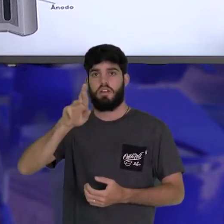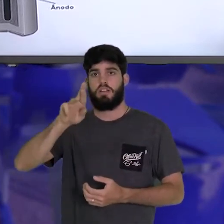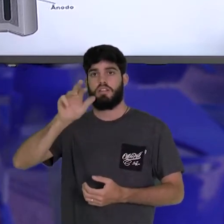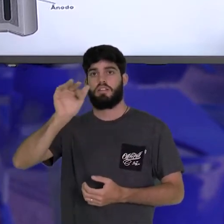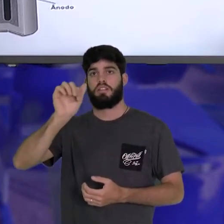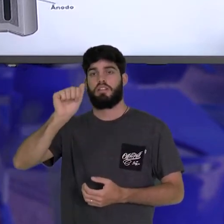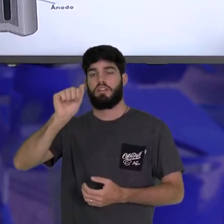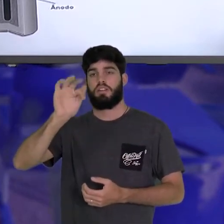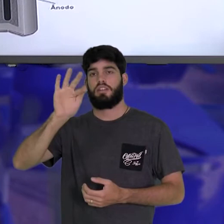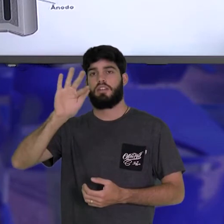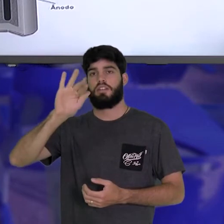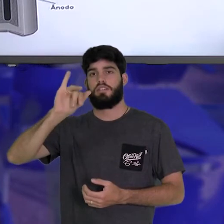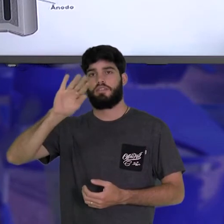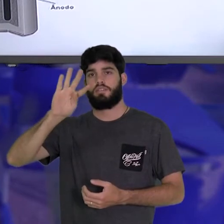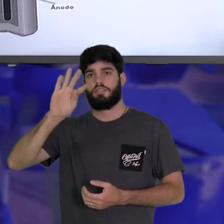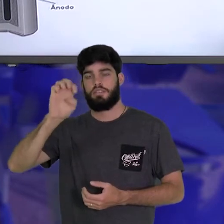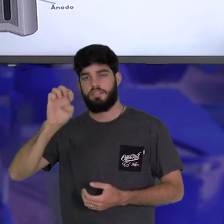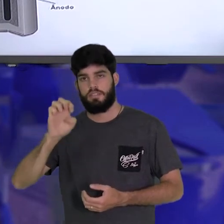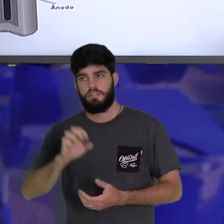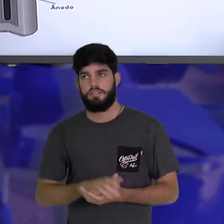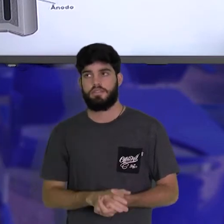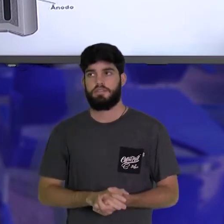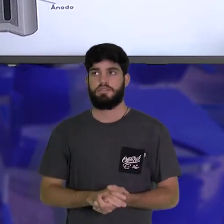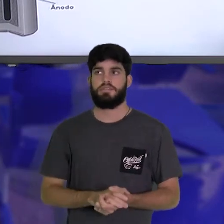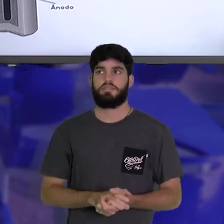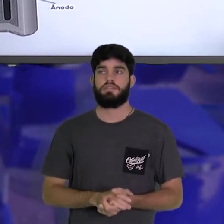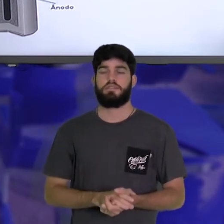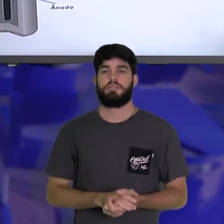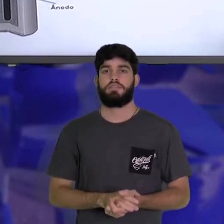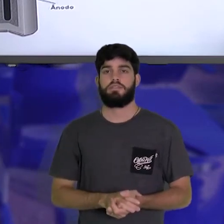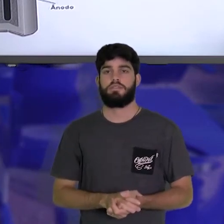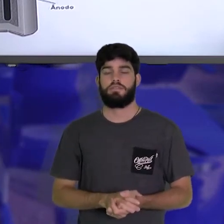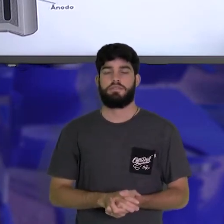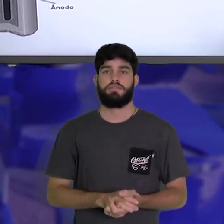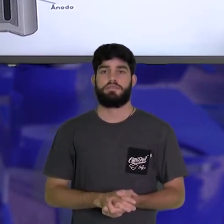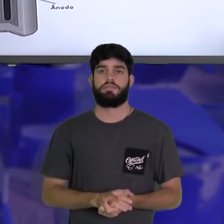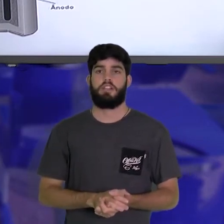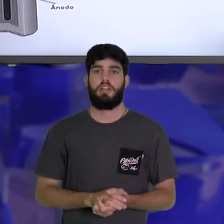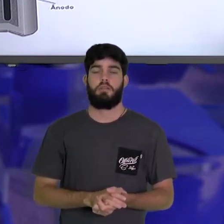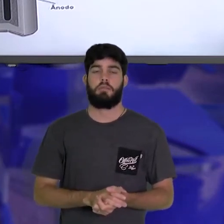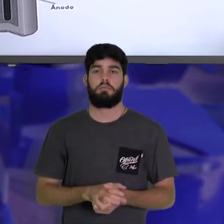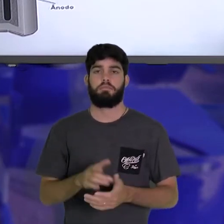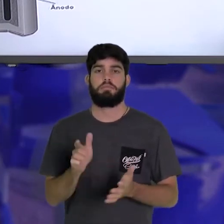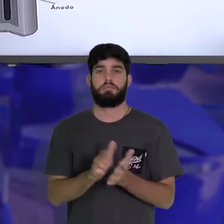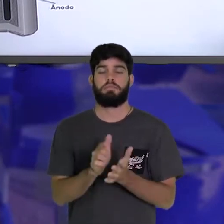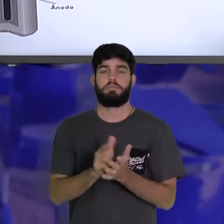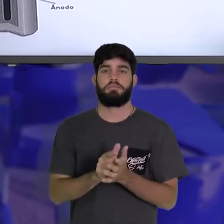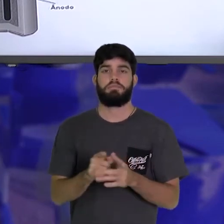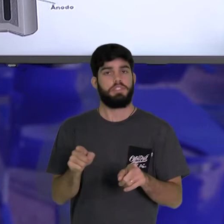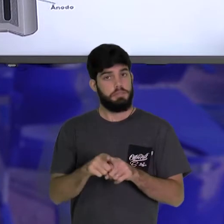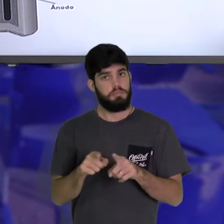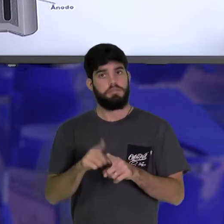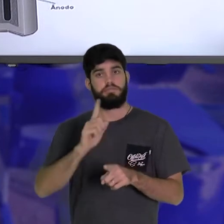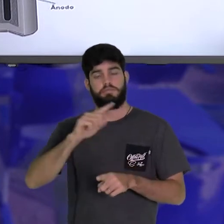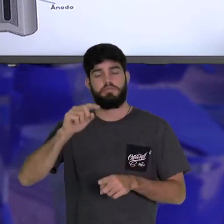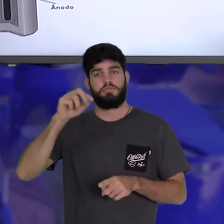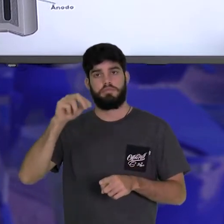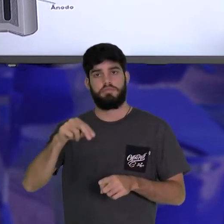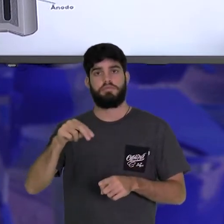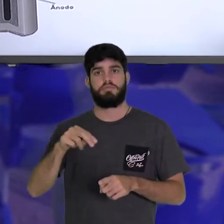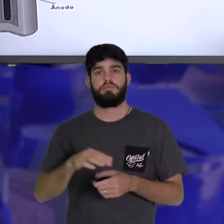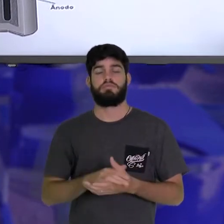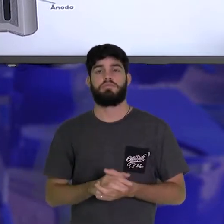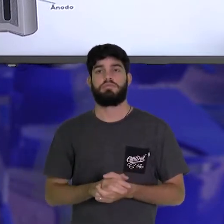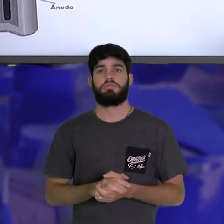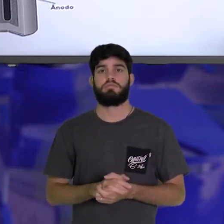dióxido, de manganês úmido, um papel poroso, o zinco, e um envoltório, de